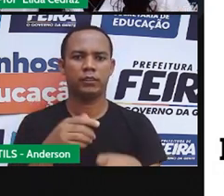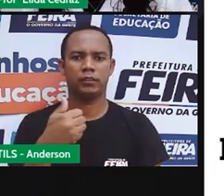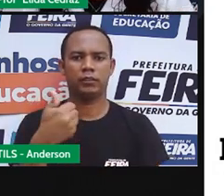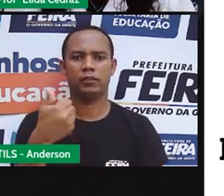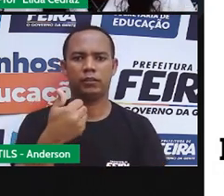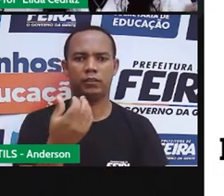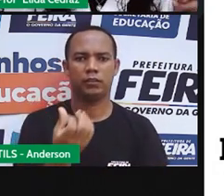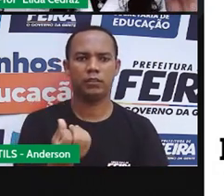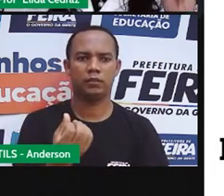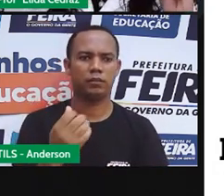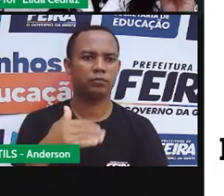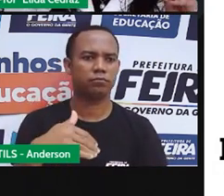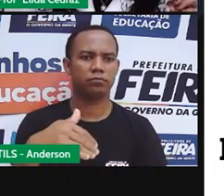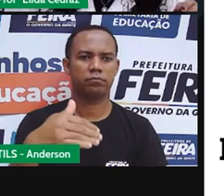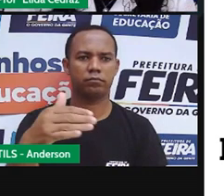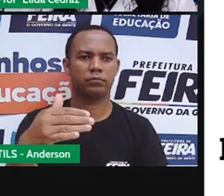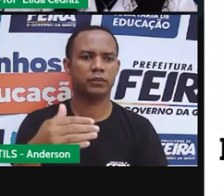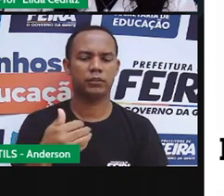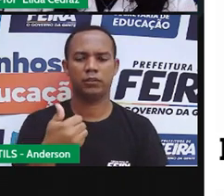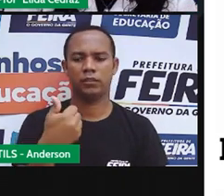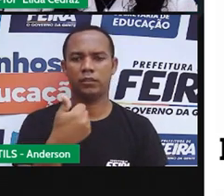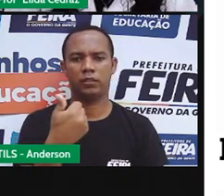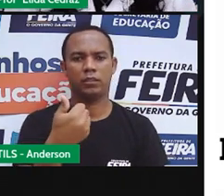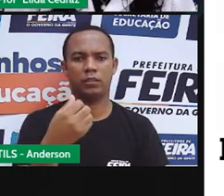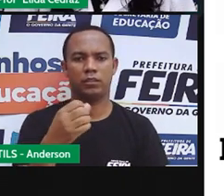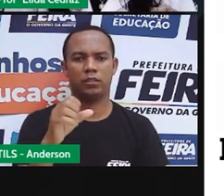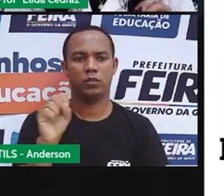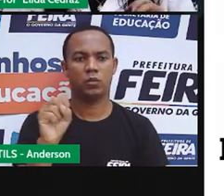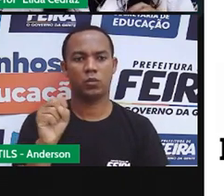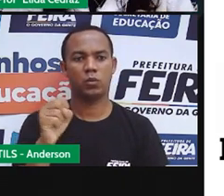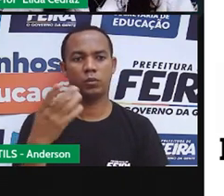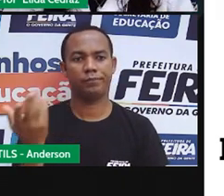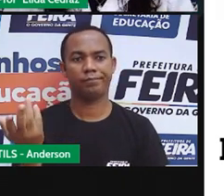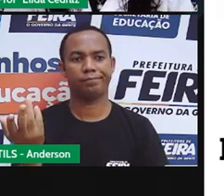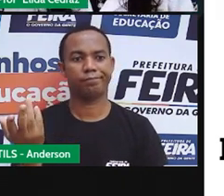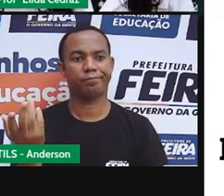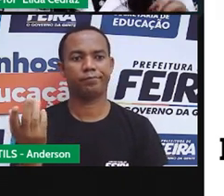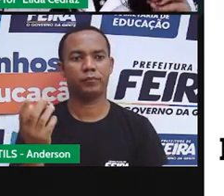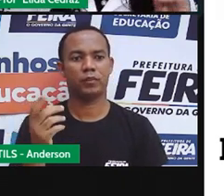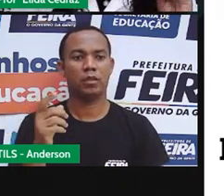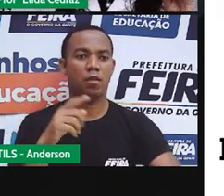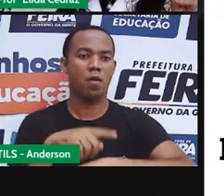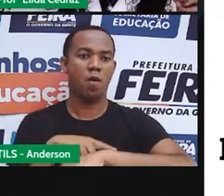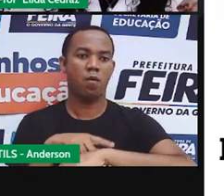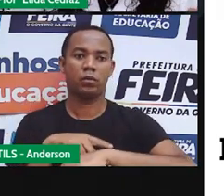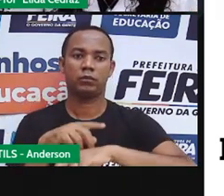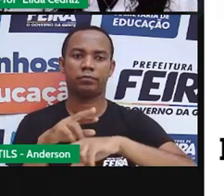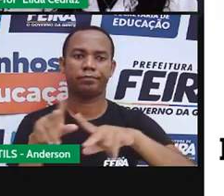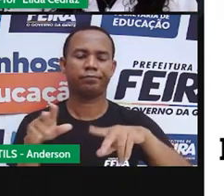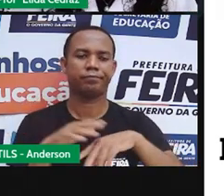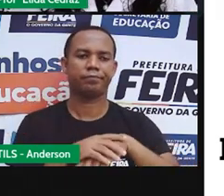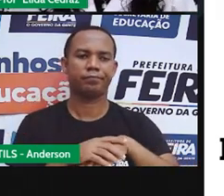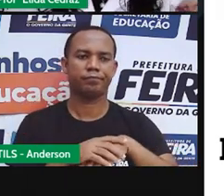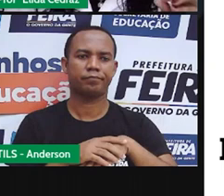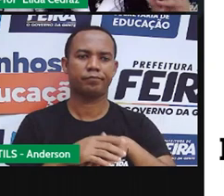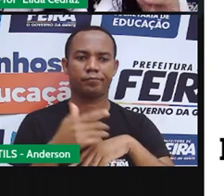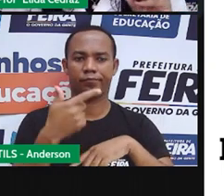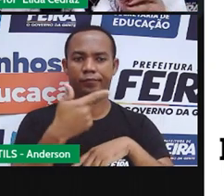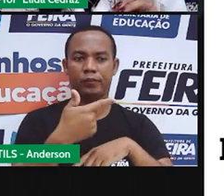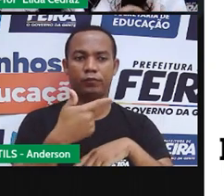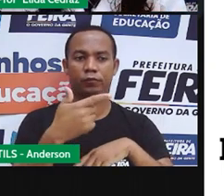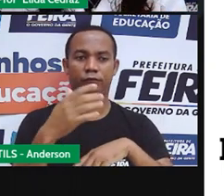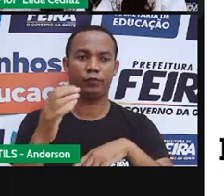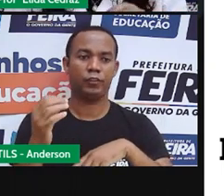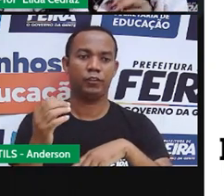dezessete horas, dezoito horas, dezenove, vinte horas,